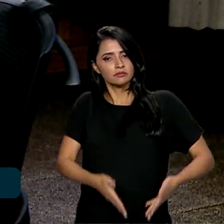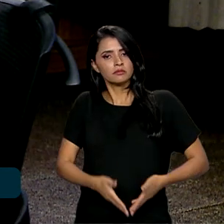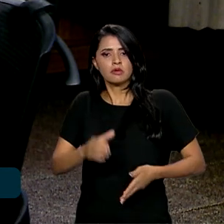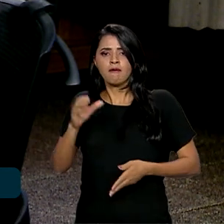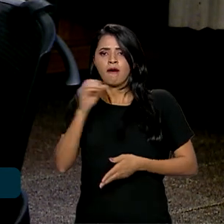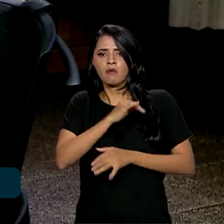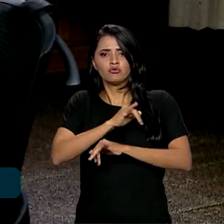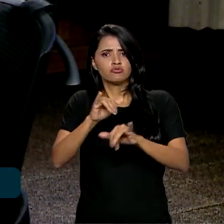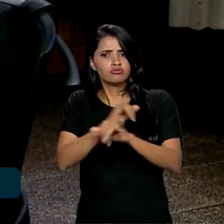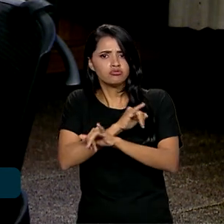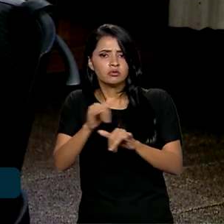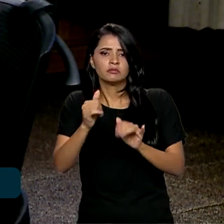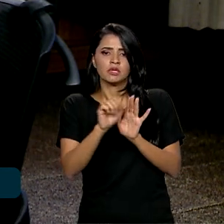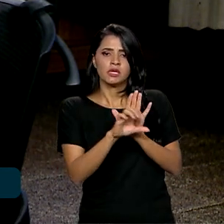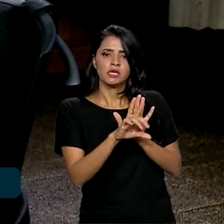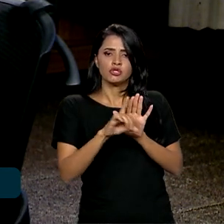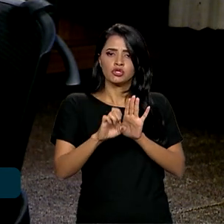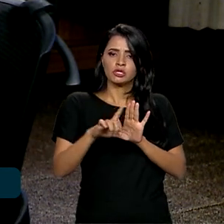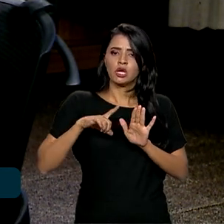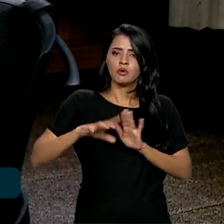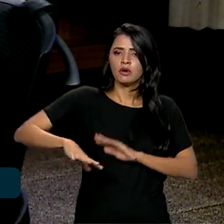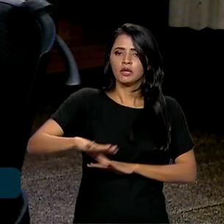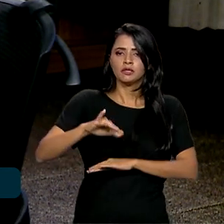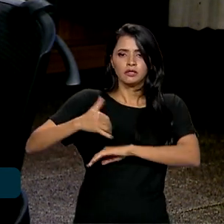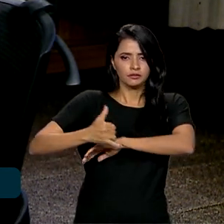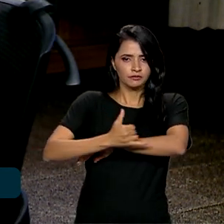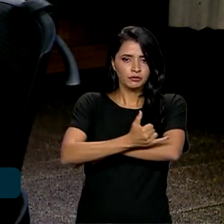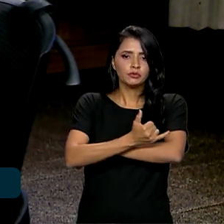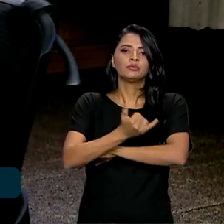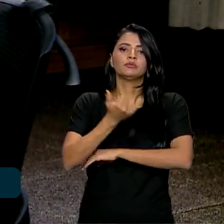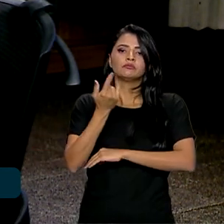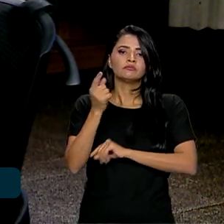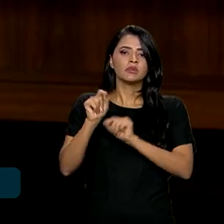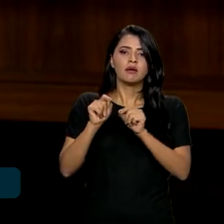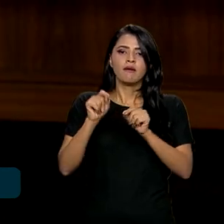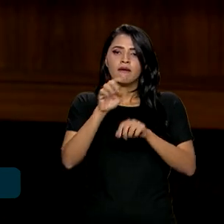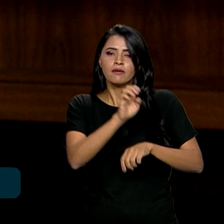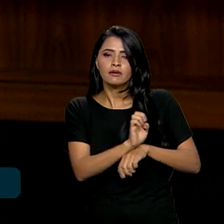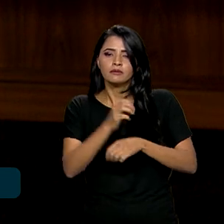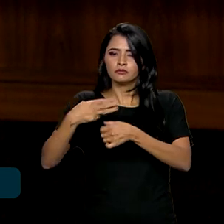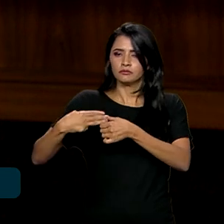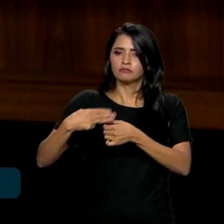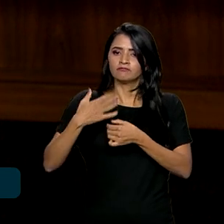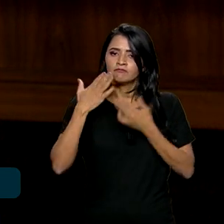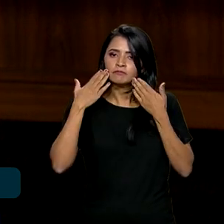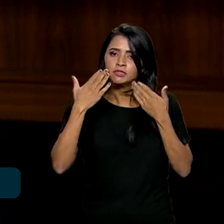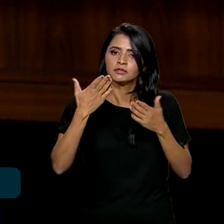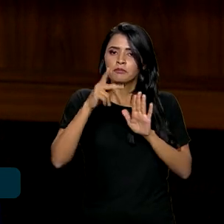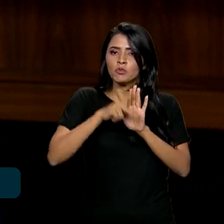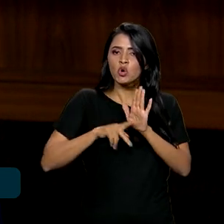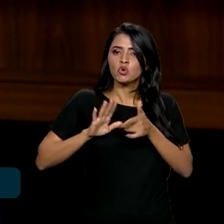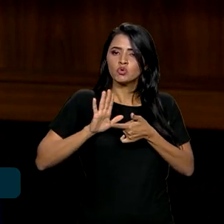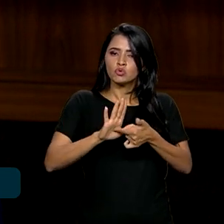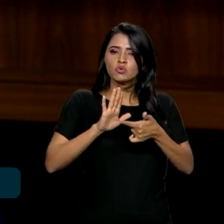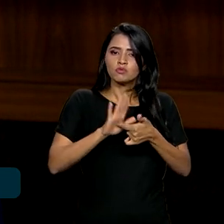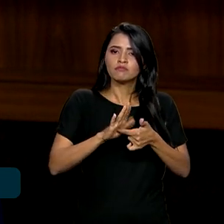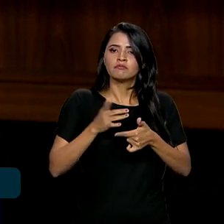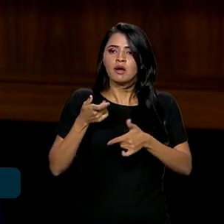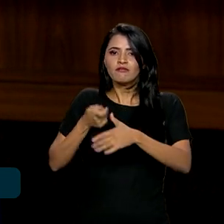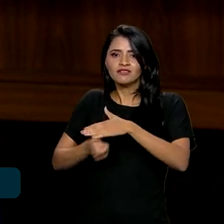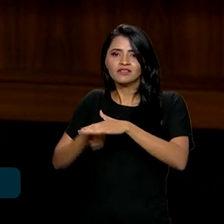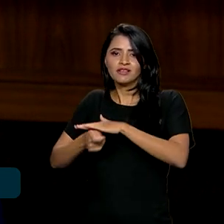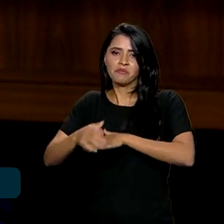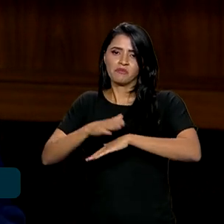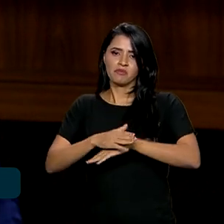serão lançados editais nas áreas de infraestrutura para que estados e municípios apresentem projetos a serem financiados